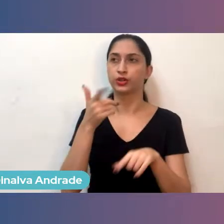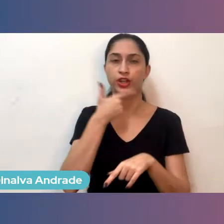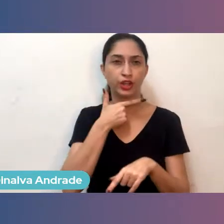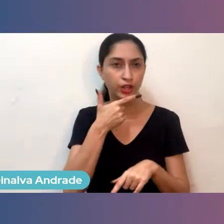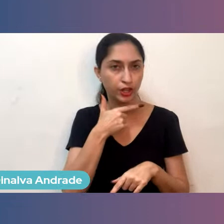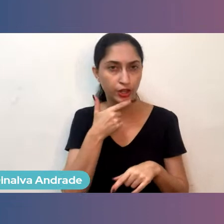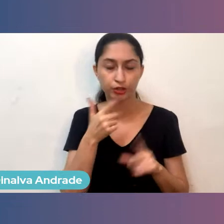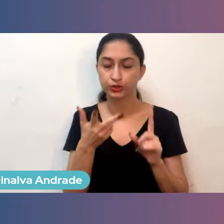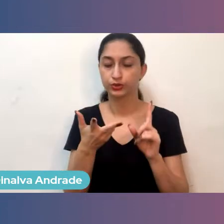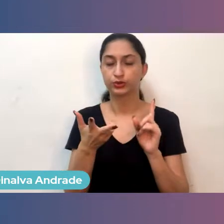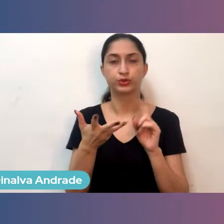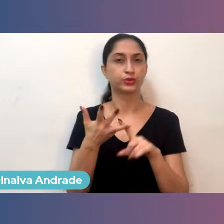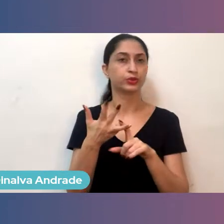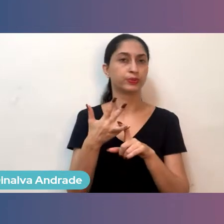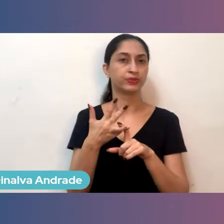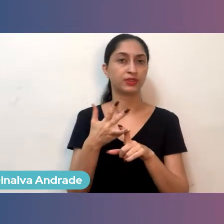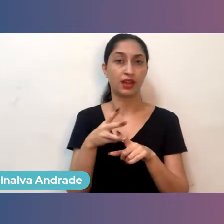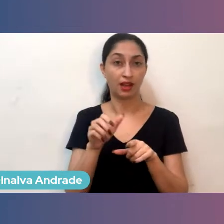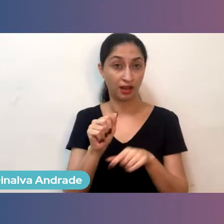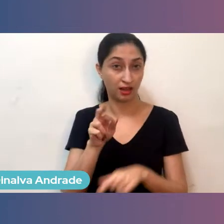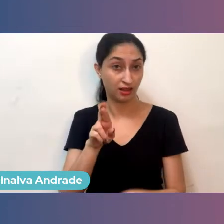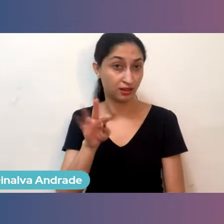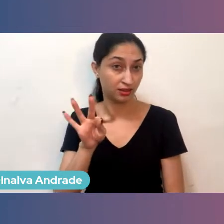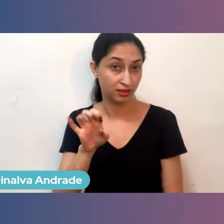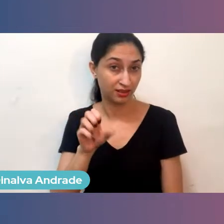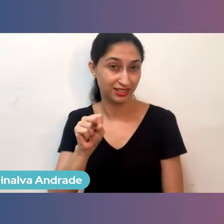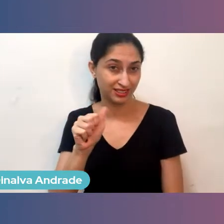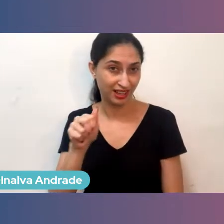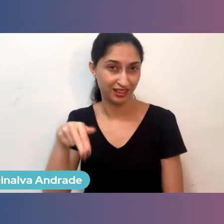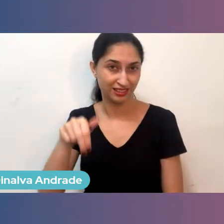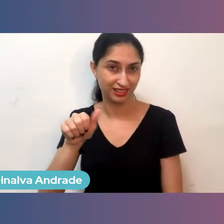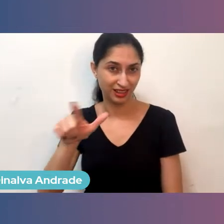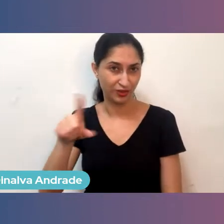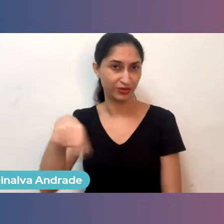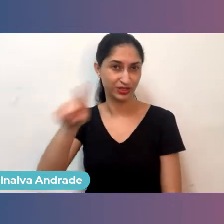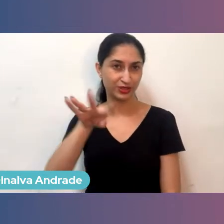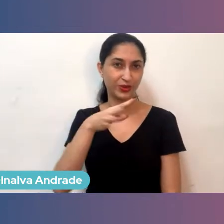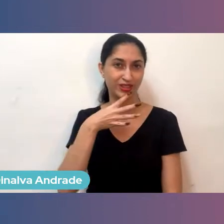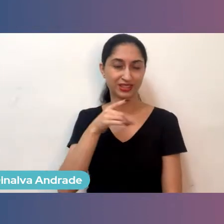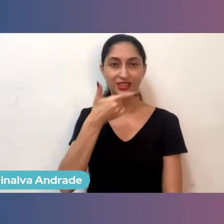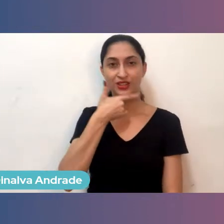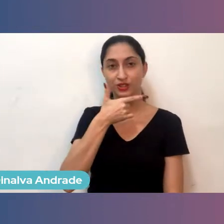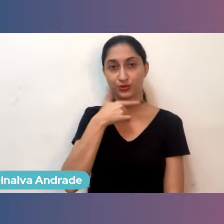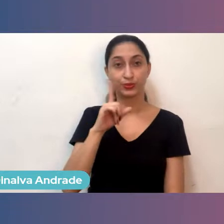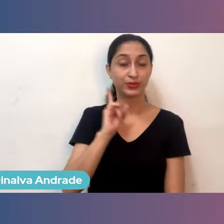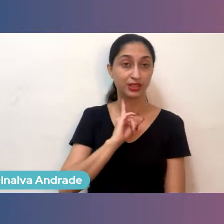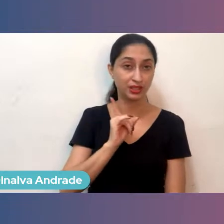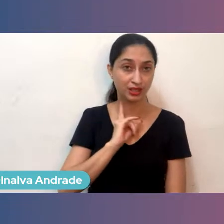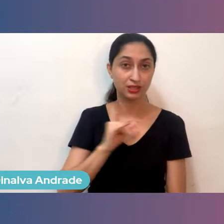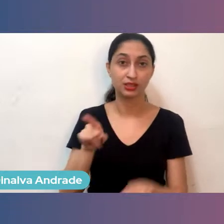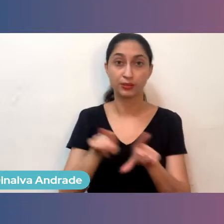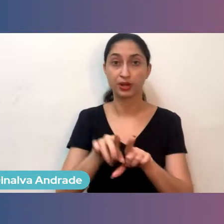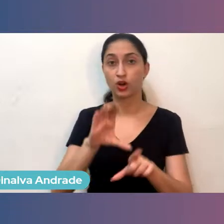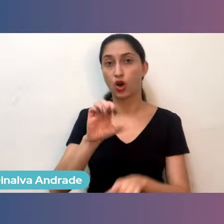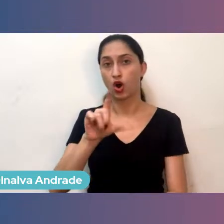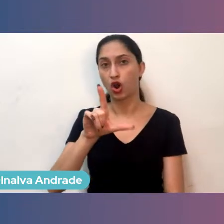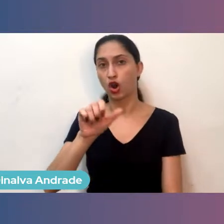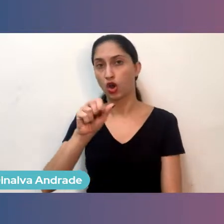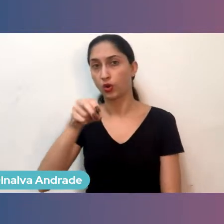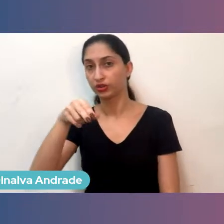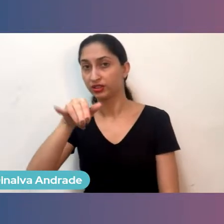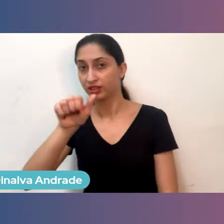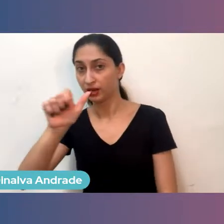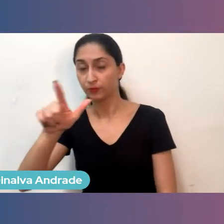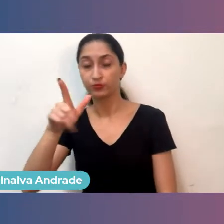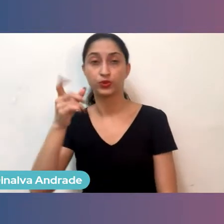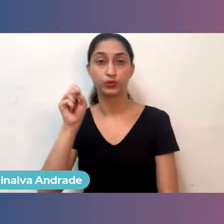famoso, como o queijo artesanal, que muitos de vocês conhecem, o de Minas, o colonial, lá no Rio Grande